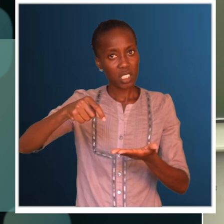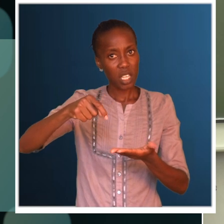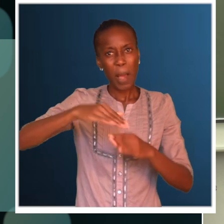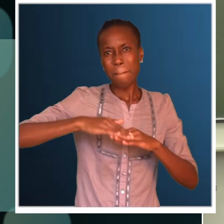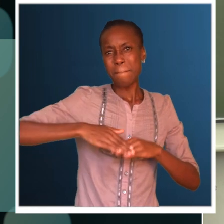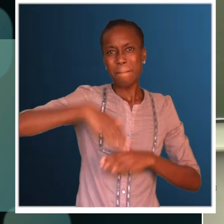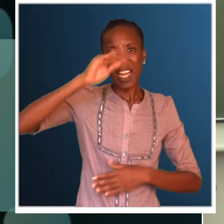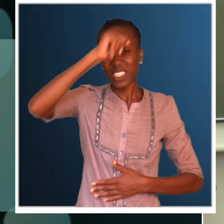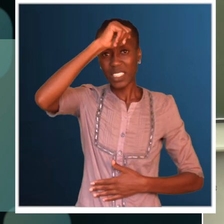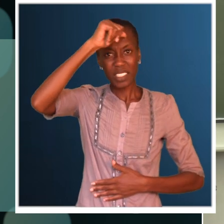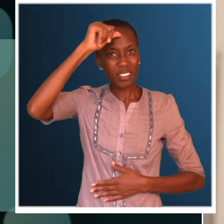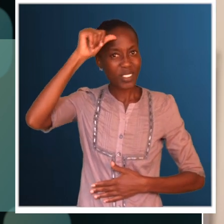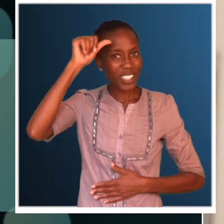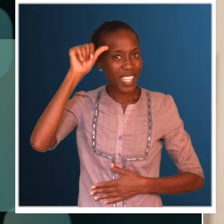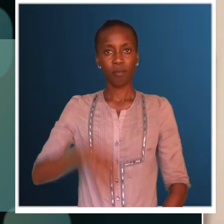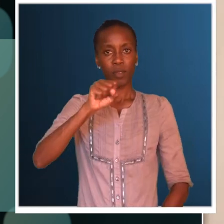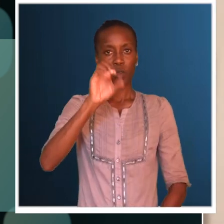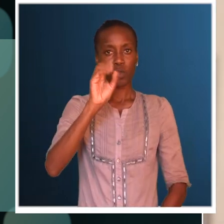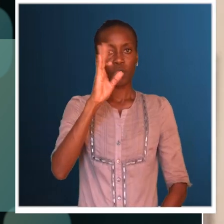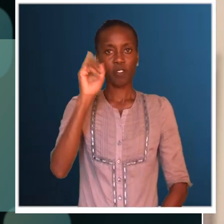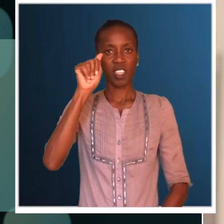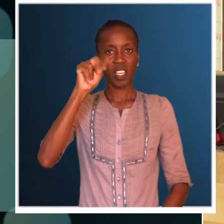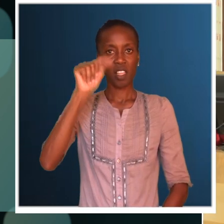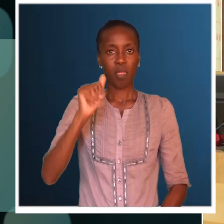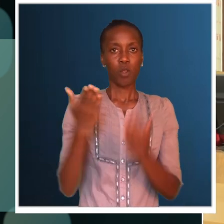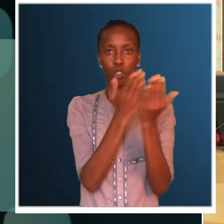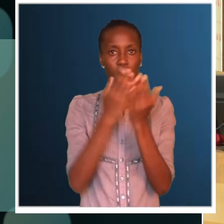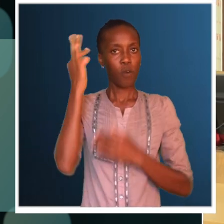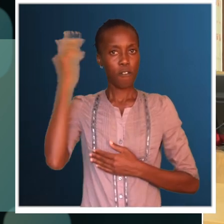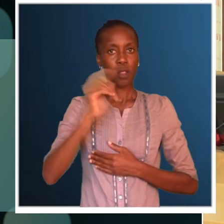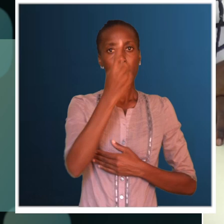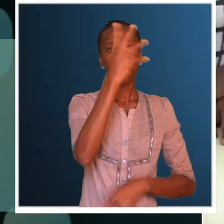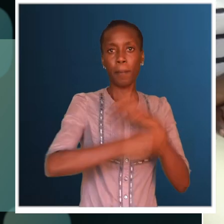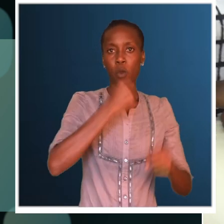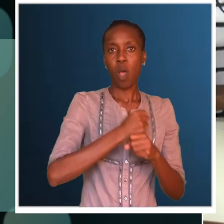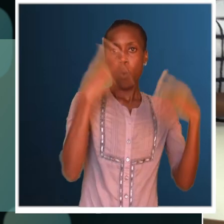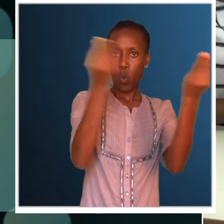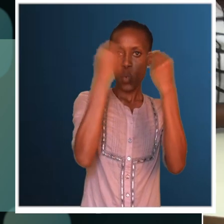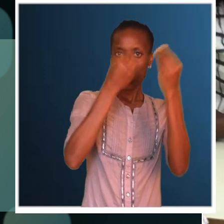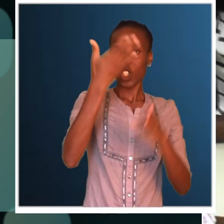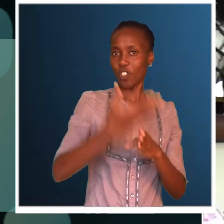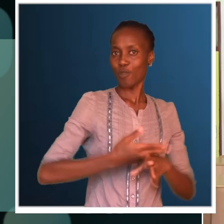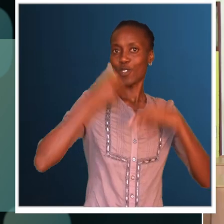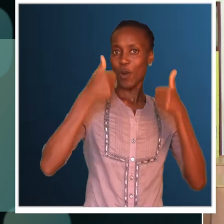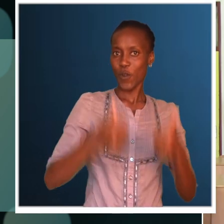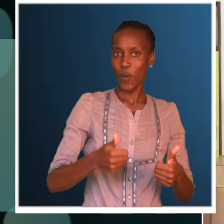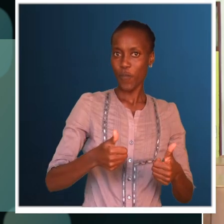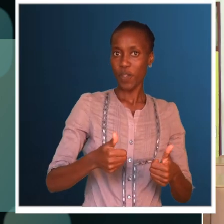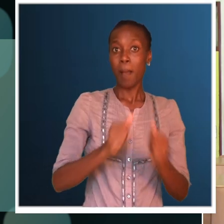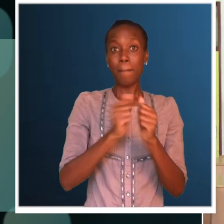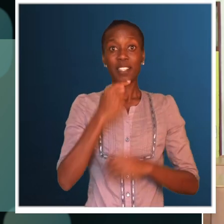estão tendo maior dificuldade. Para a Sofiana, estudante ouvinte do primeiro ano, o curso está a ser uma experiência ótima,